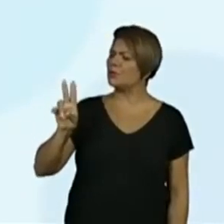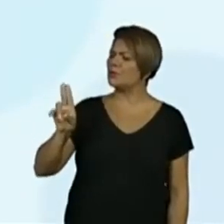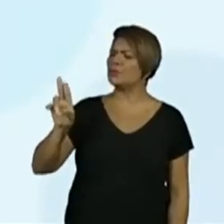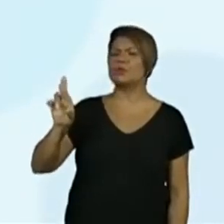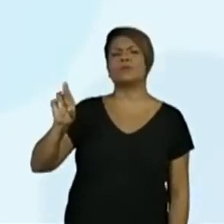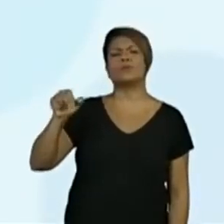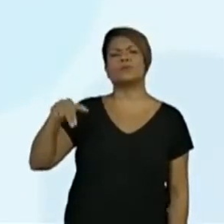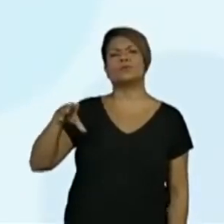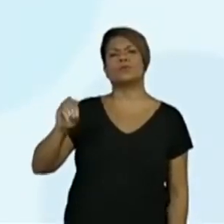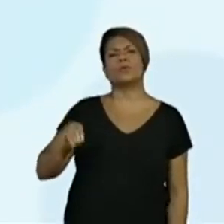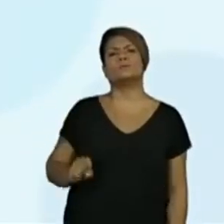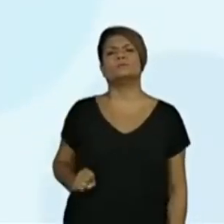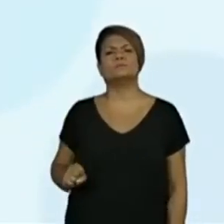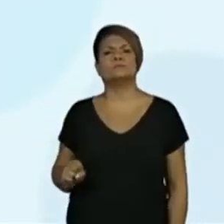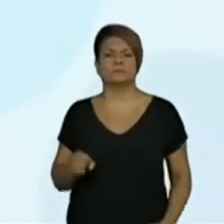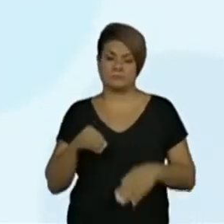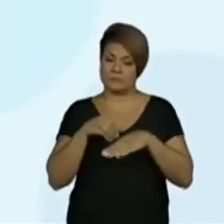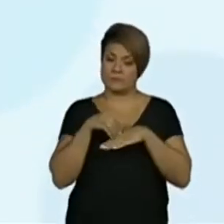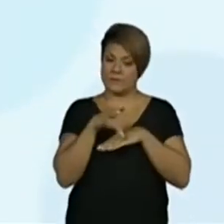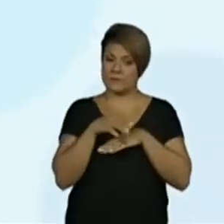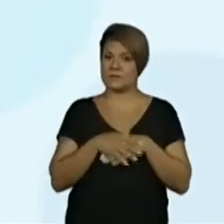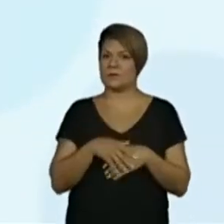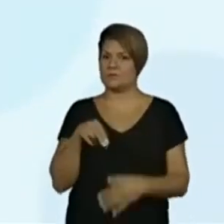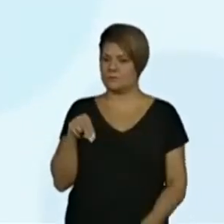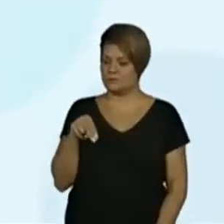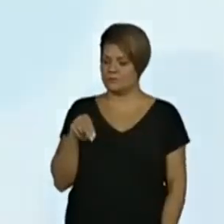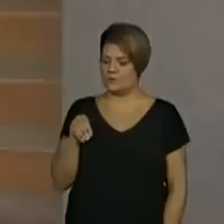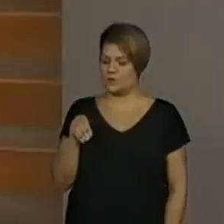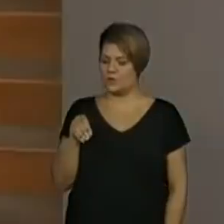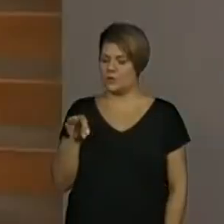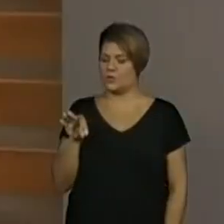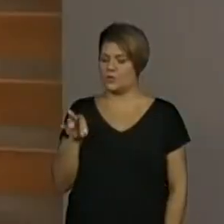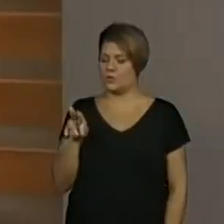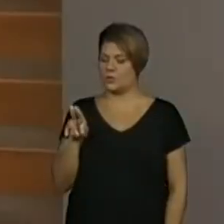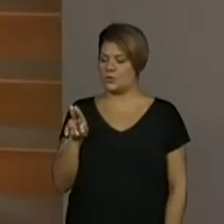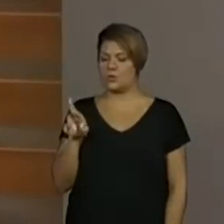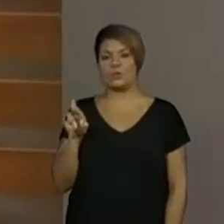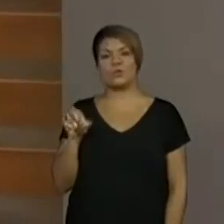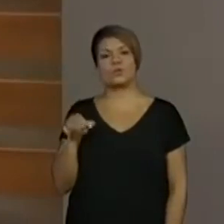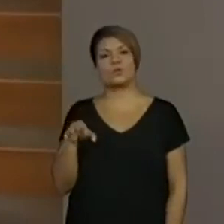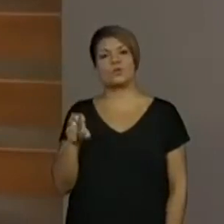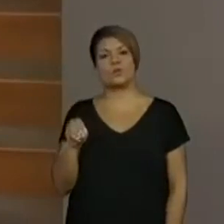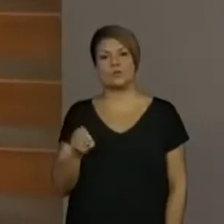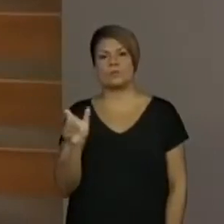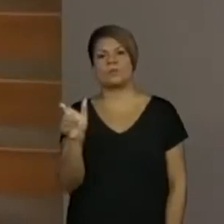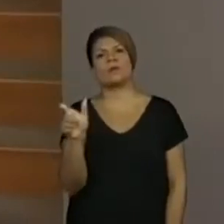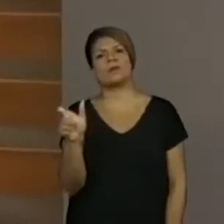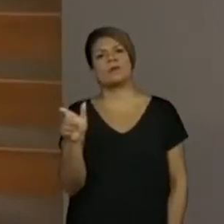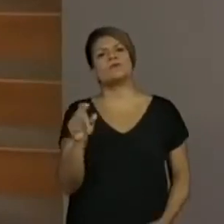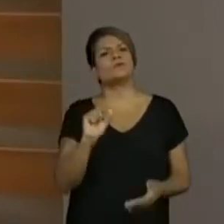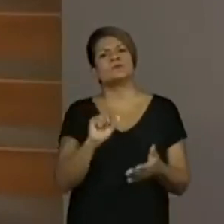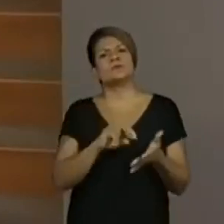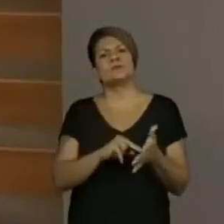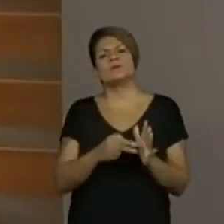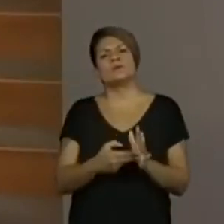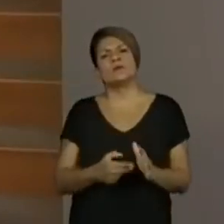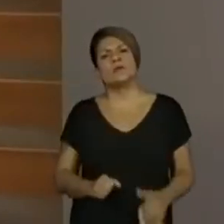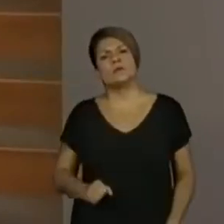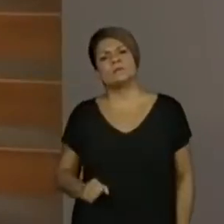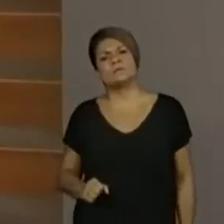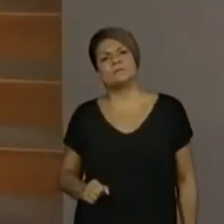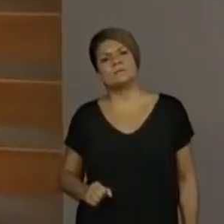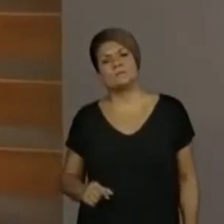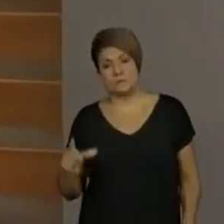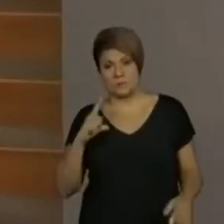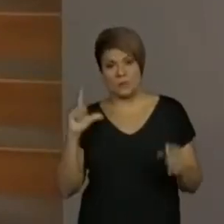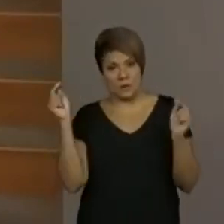Já é uma boa pista, né? Noturno. Noturno. E aí, tentem lembrar o que vocês já sabem da palavra noturno. Olha só.